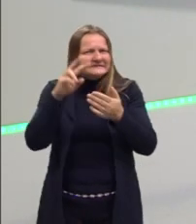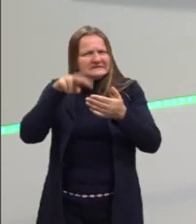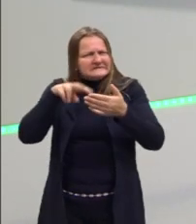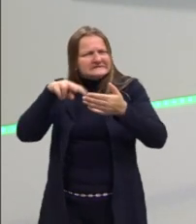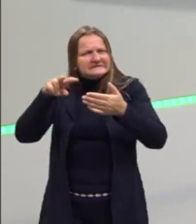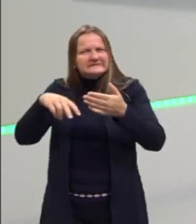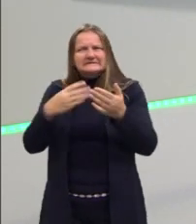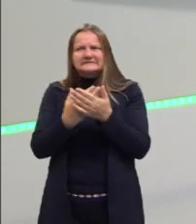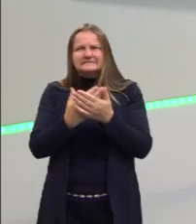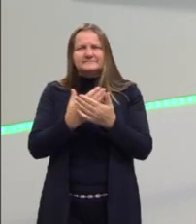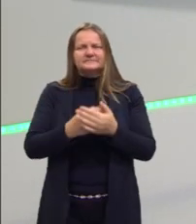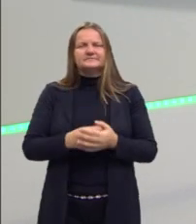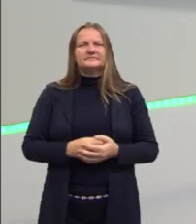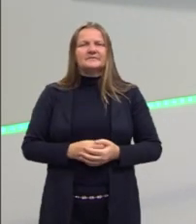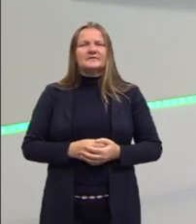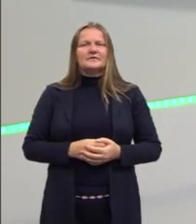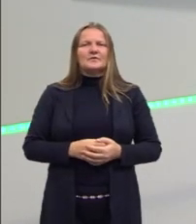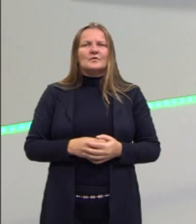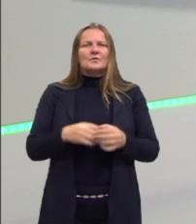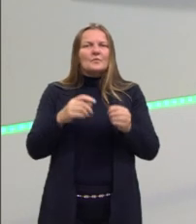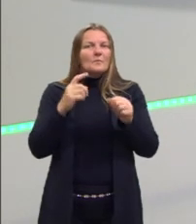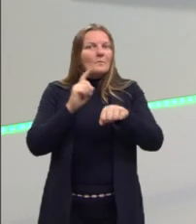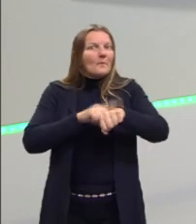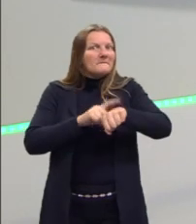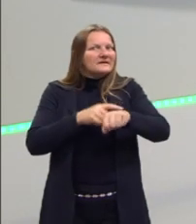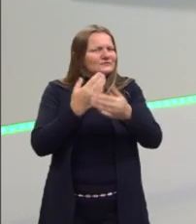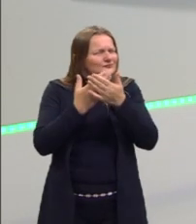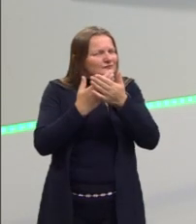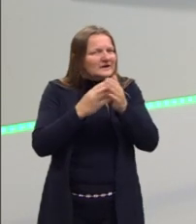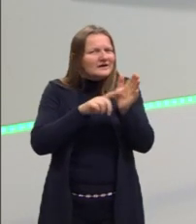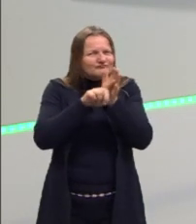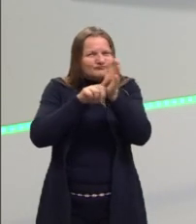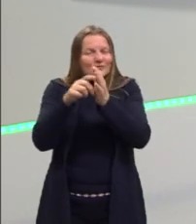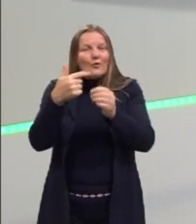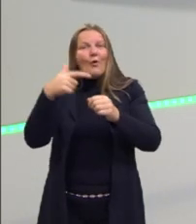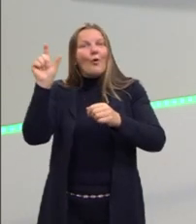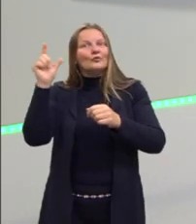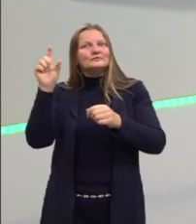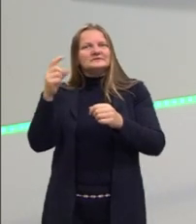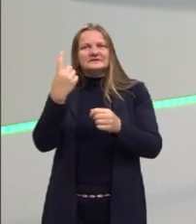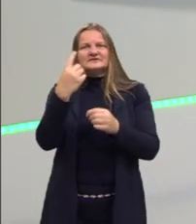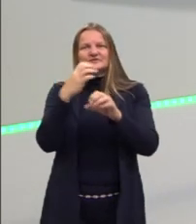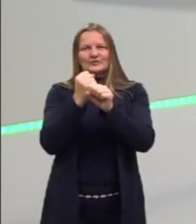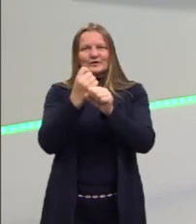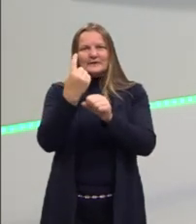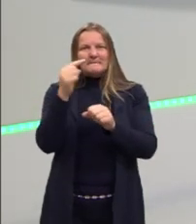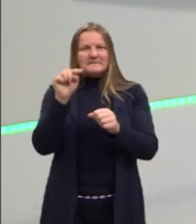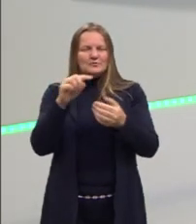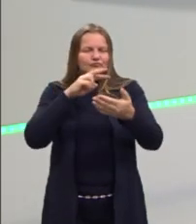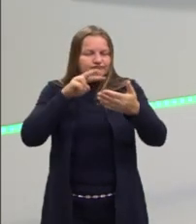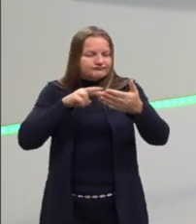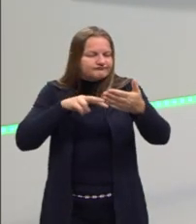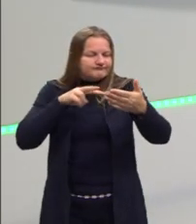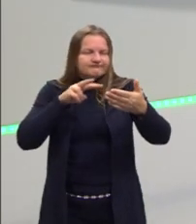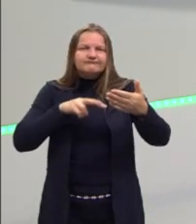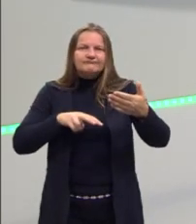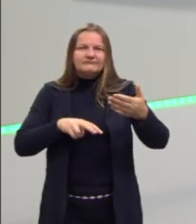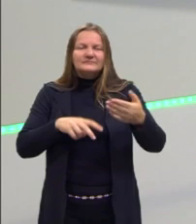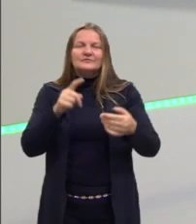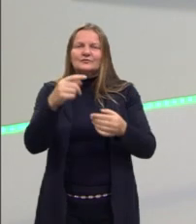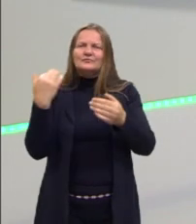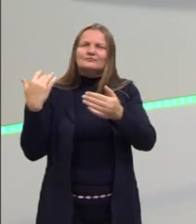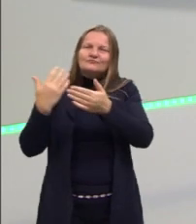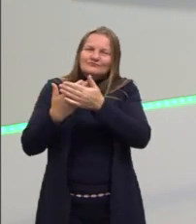coloca lá, num espacinho especial, analisa as redações nota mil. E analisa tudo o que você vem